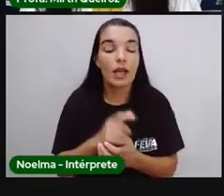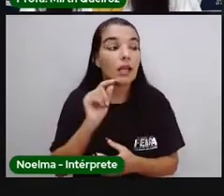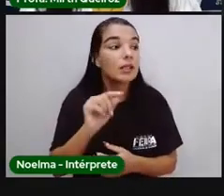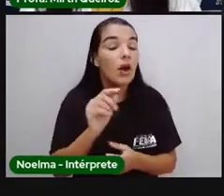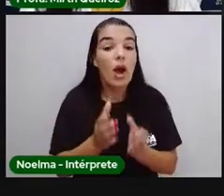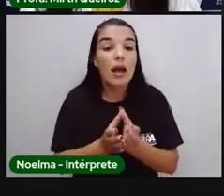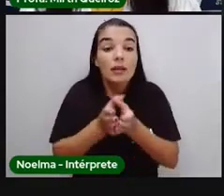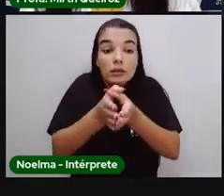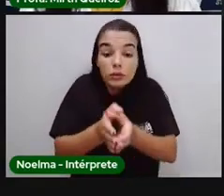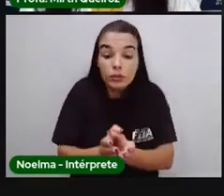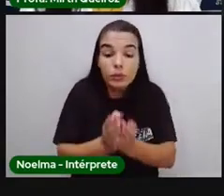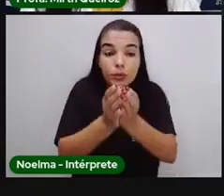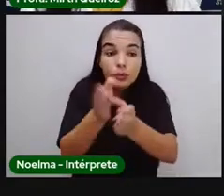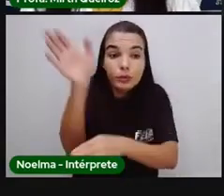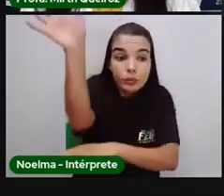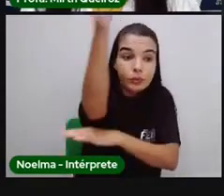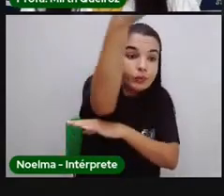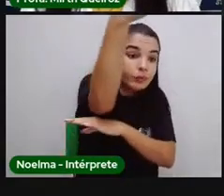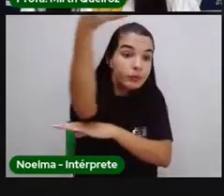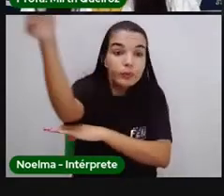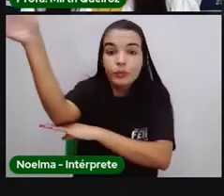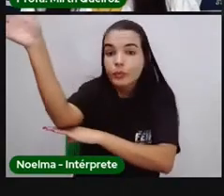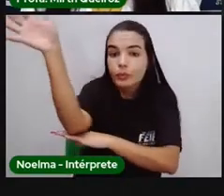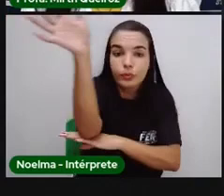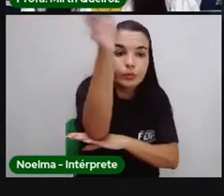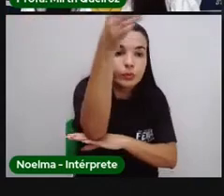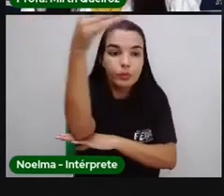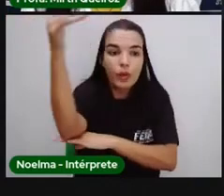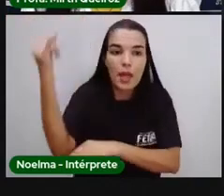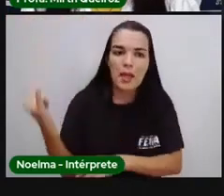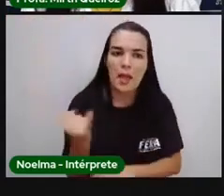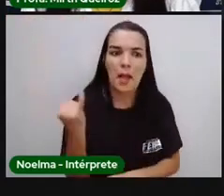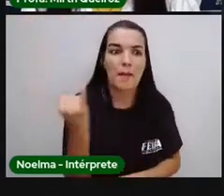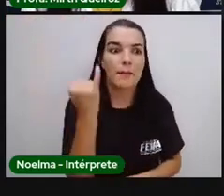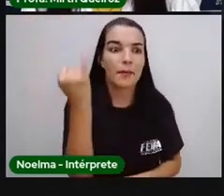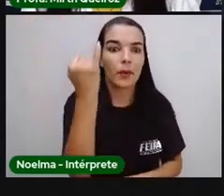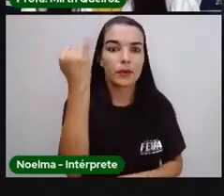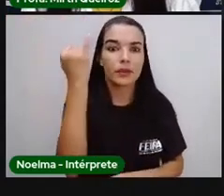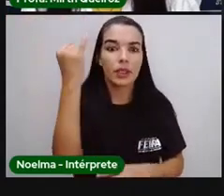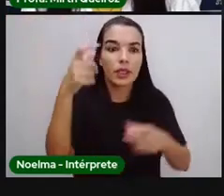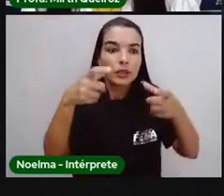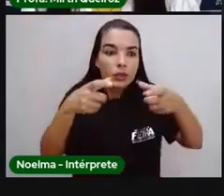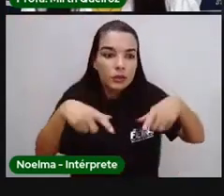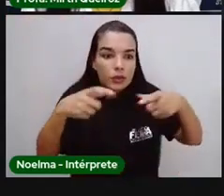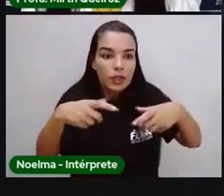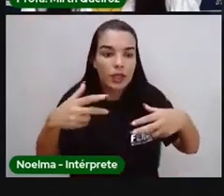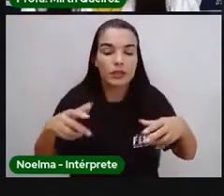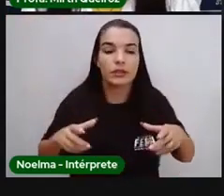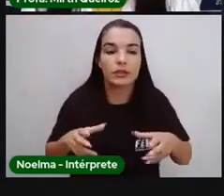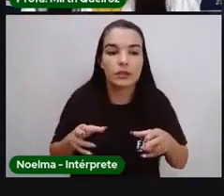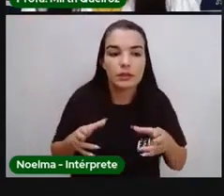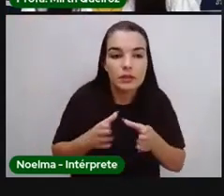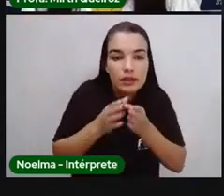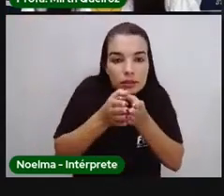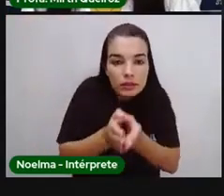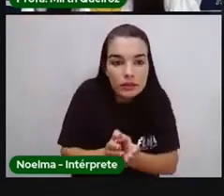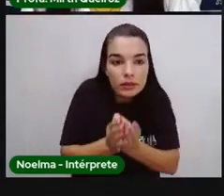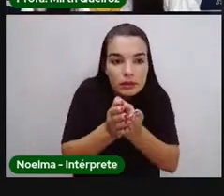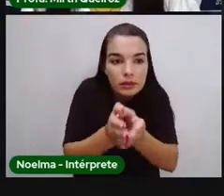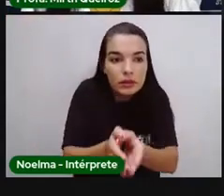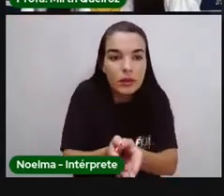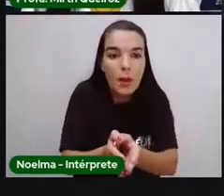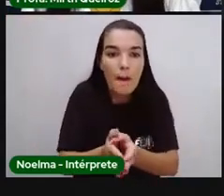As caravelas, principal meio de transporte marítimo e comercial do período, era desenvolvido com qualidade